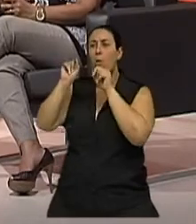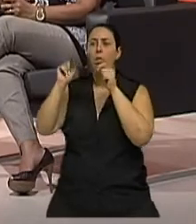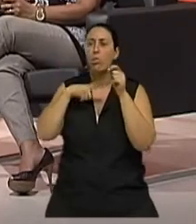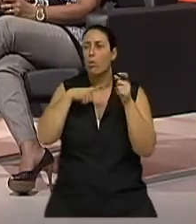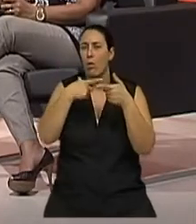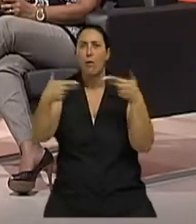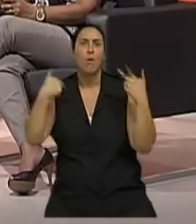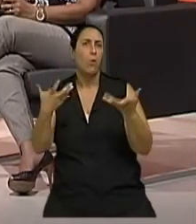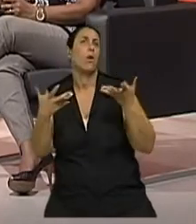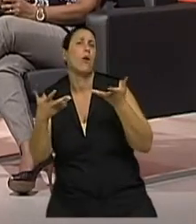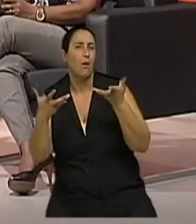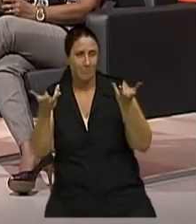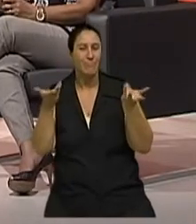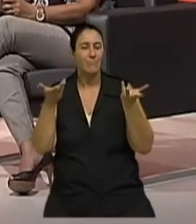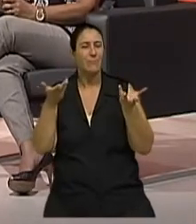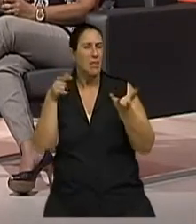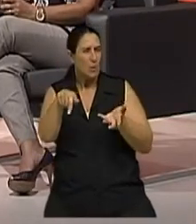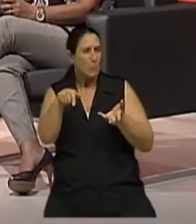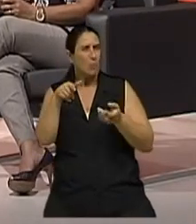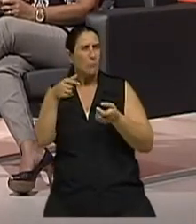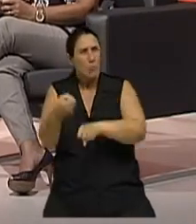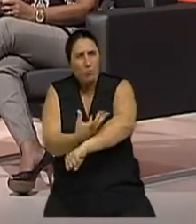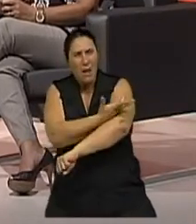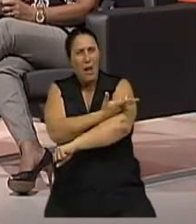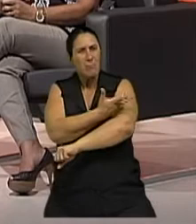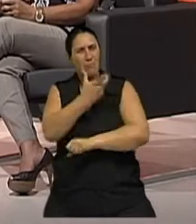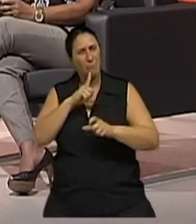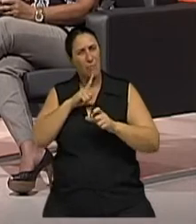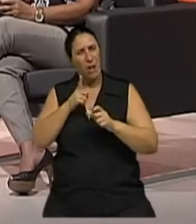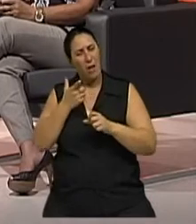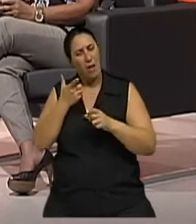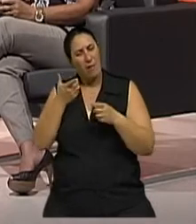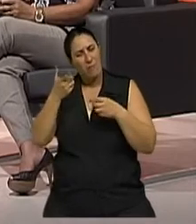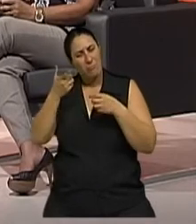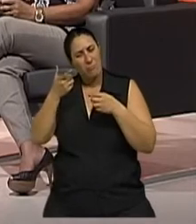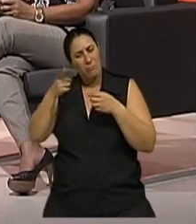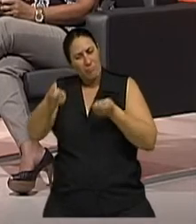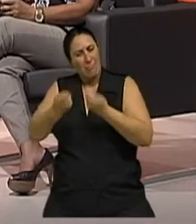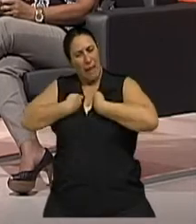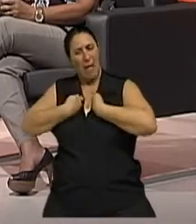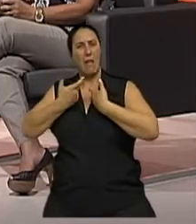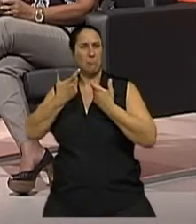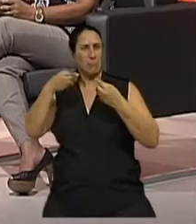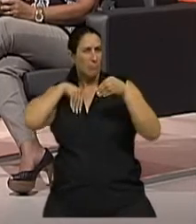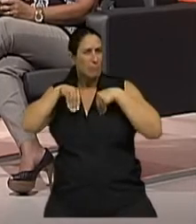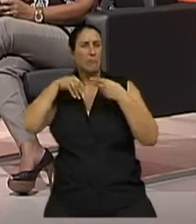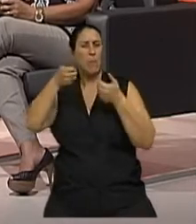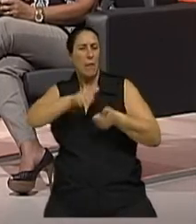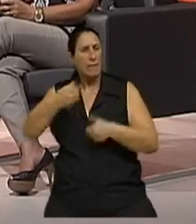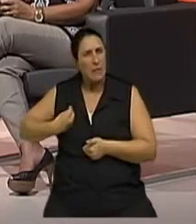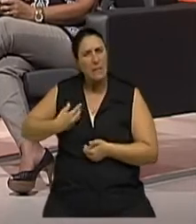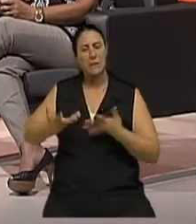essa qualidade de vida, doutor? É, na verdade, assim, tudo, não só a questão intuitiva da importância dos aspectos